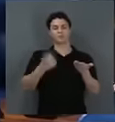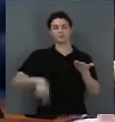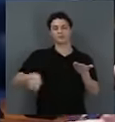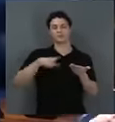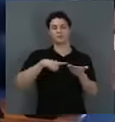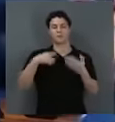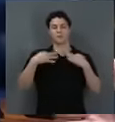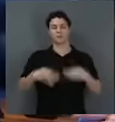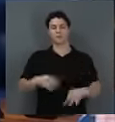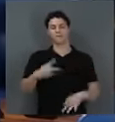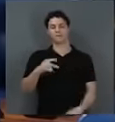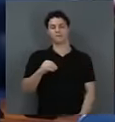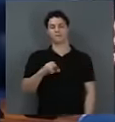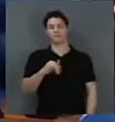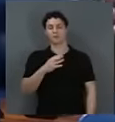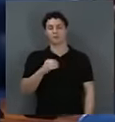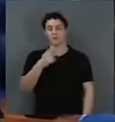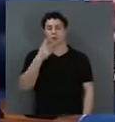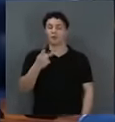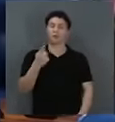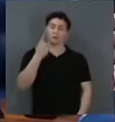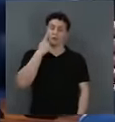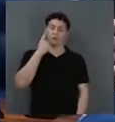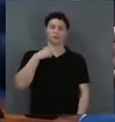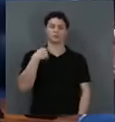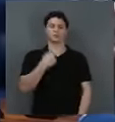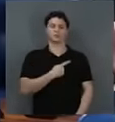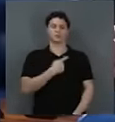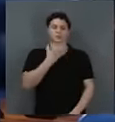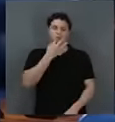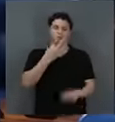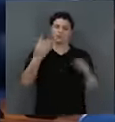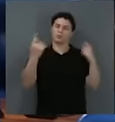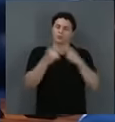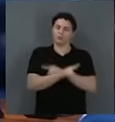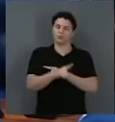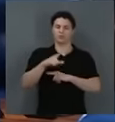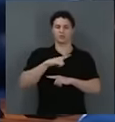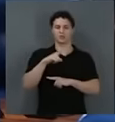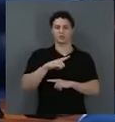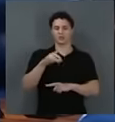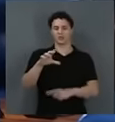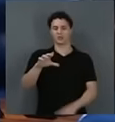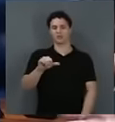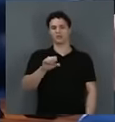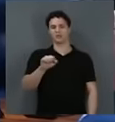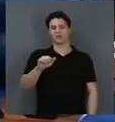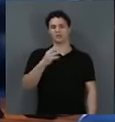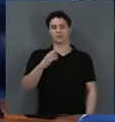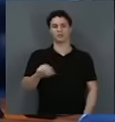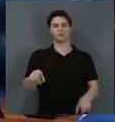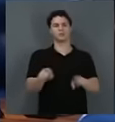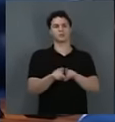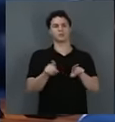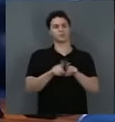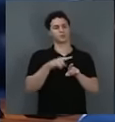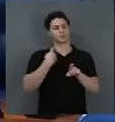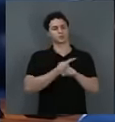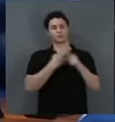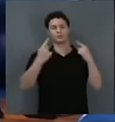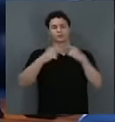posição dizendo, olha, nós somos contrário à cassação do Alexandre Moraes, nós somos contrário.